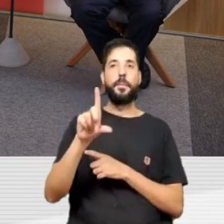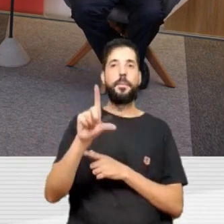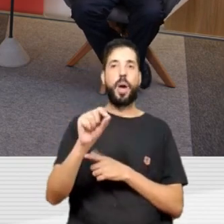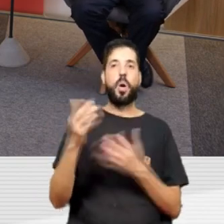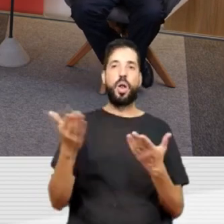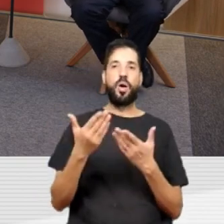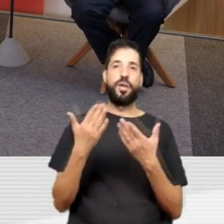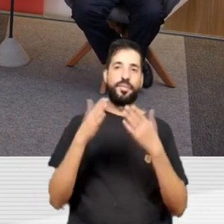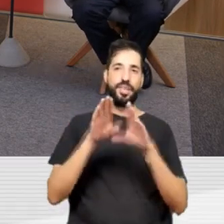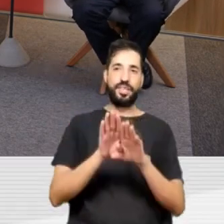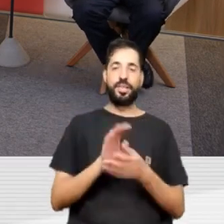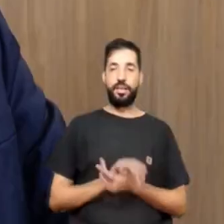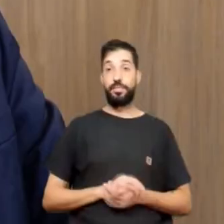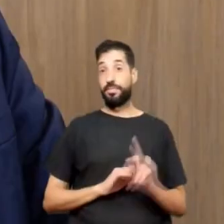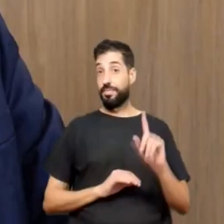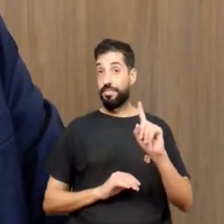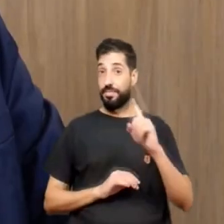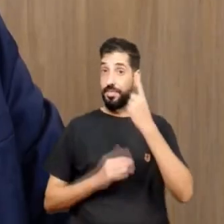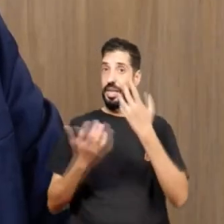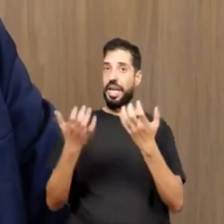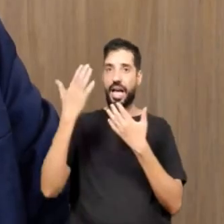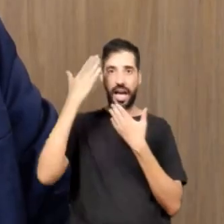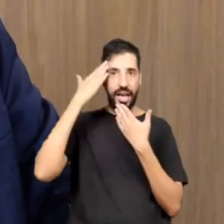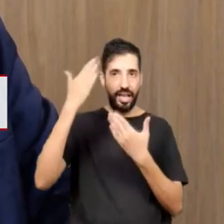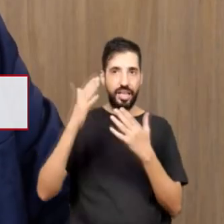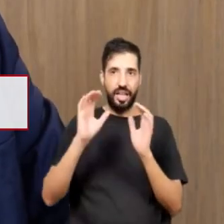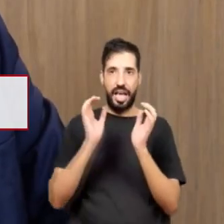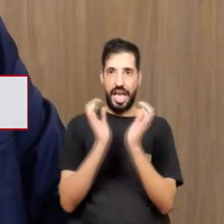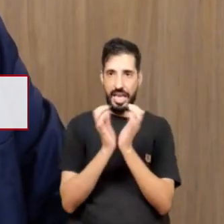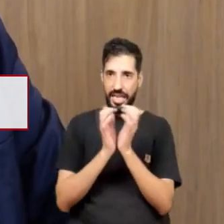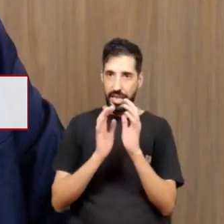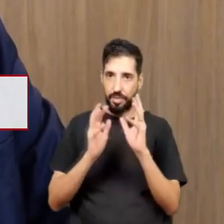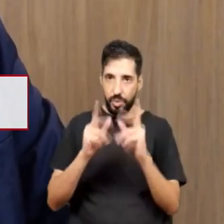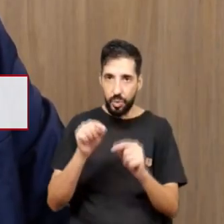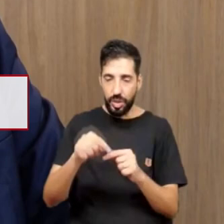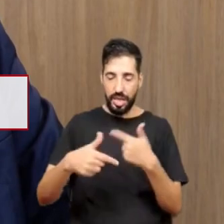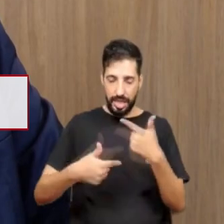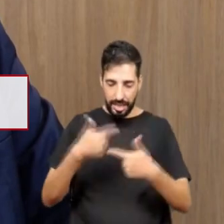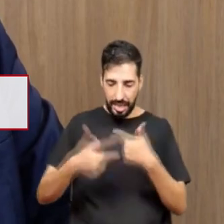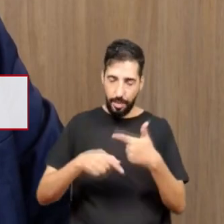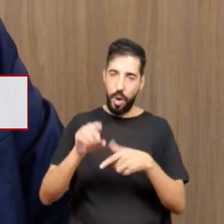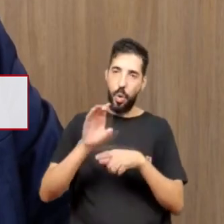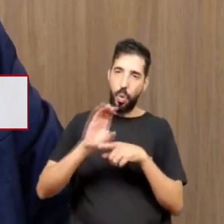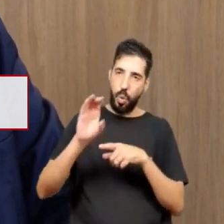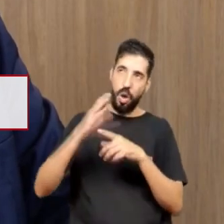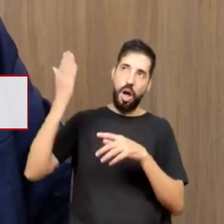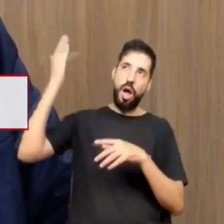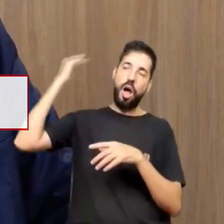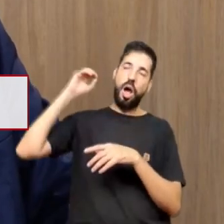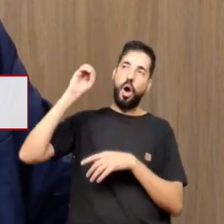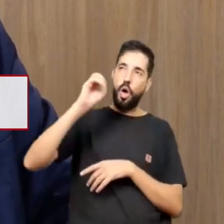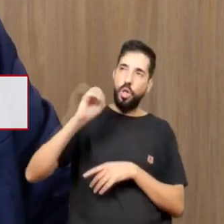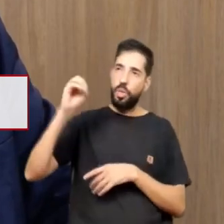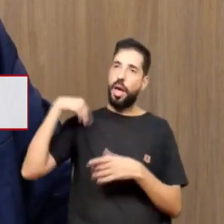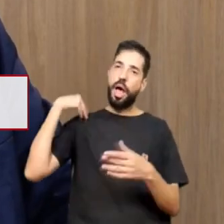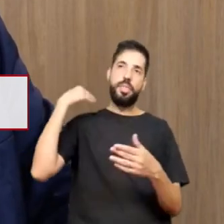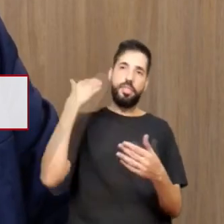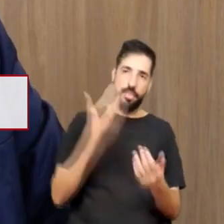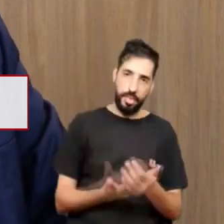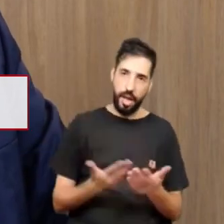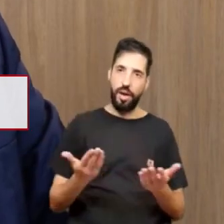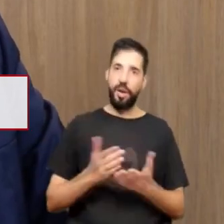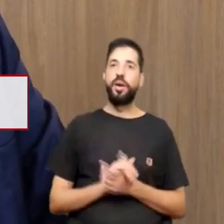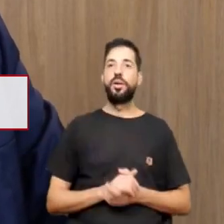primeiro eu queria agradecer toda a equipe que trabalhou nesse curso desde outubro até agora, duas aulas por semana,